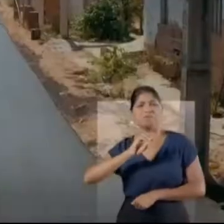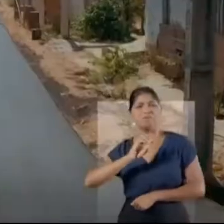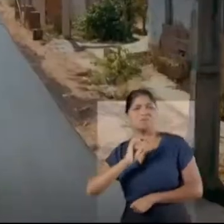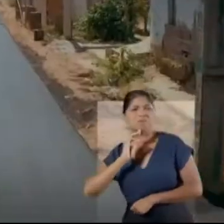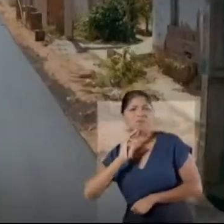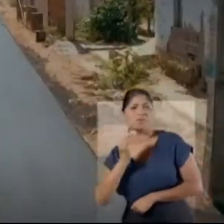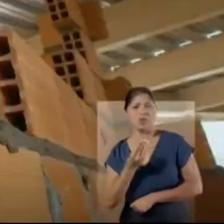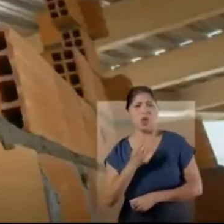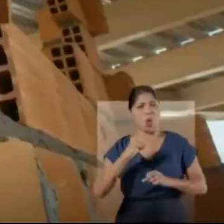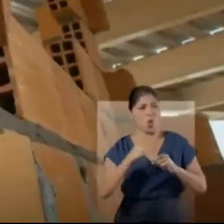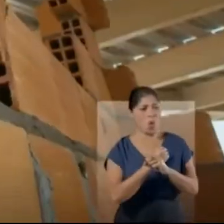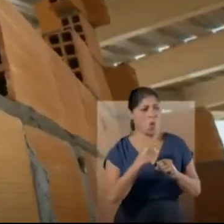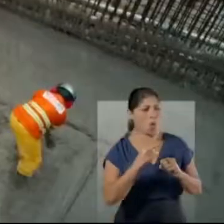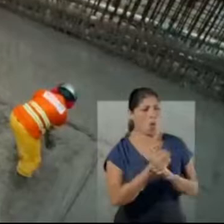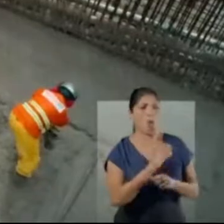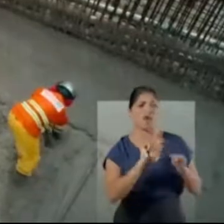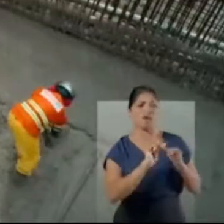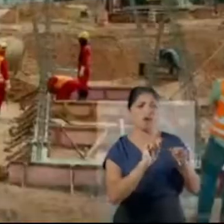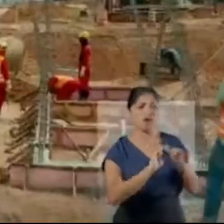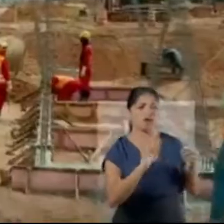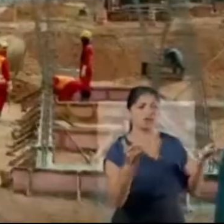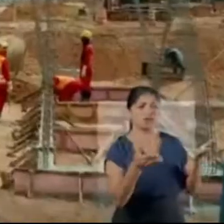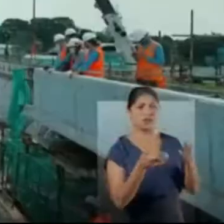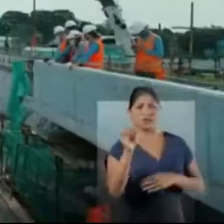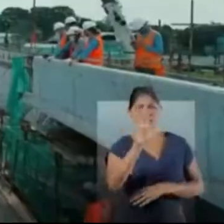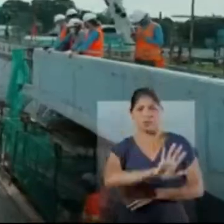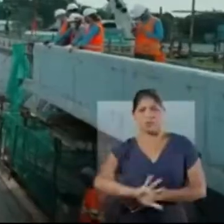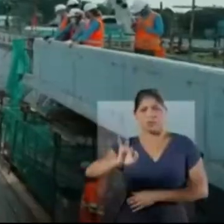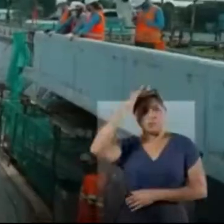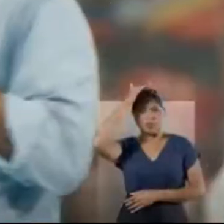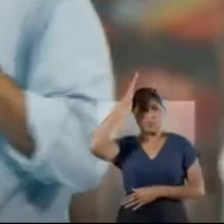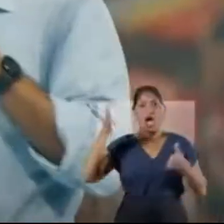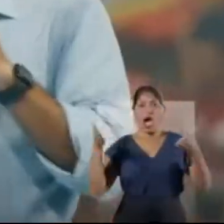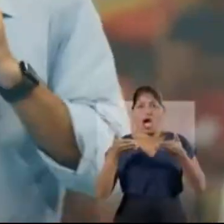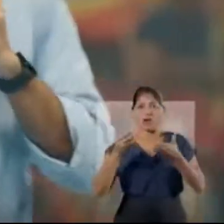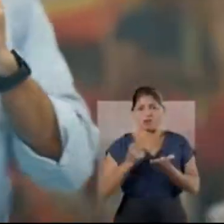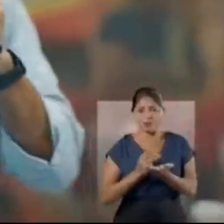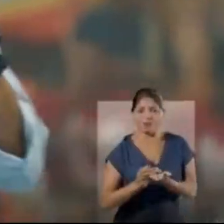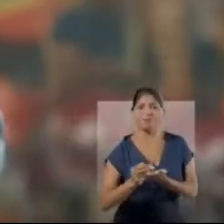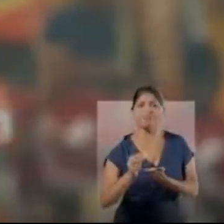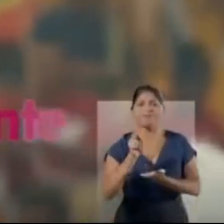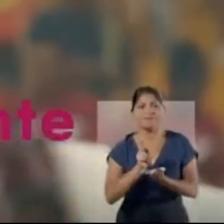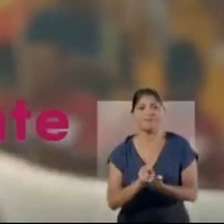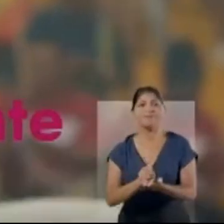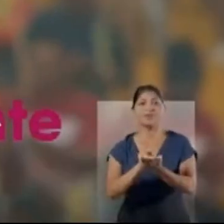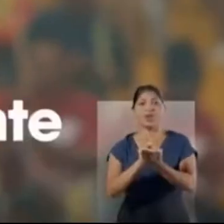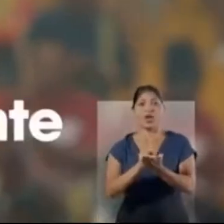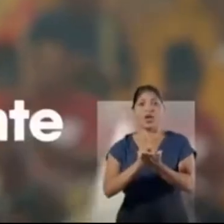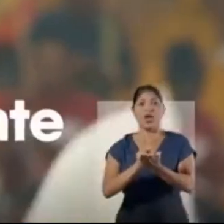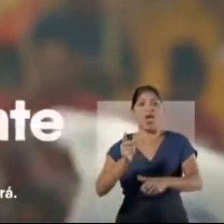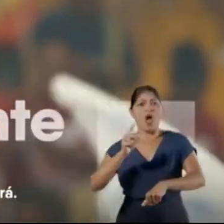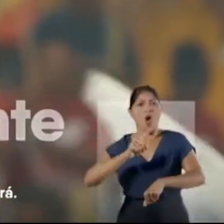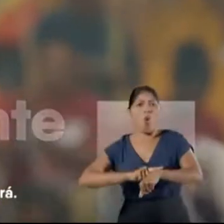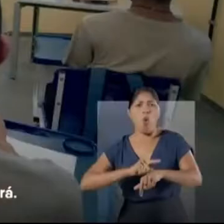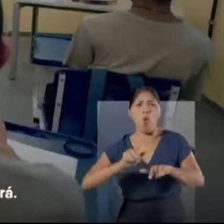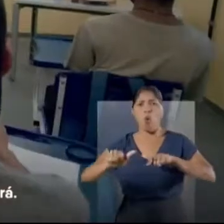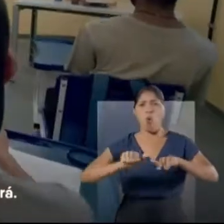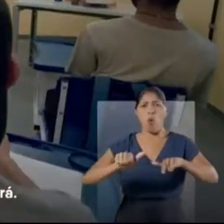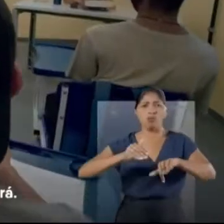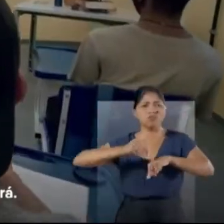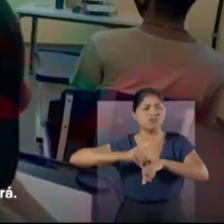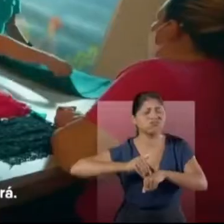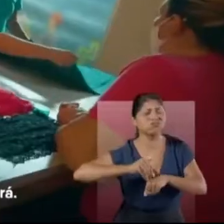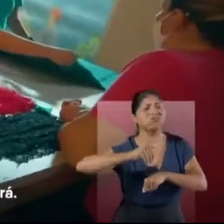de mil obras sendo executadas em todo o Pará. É hora de seguir em frente. É hora de